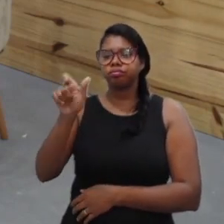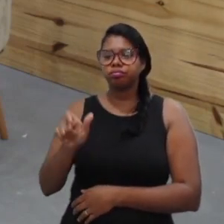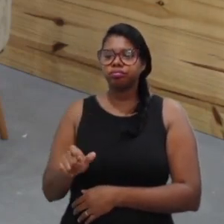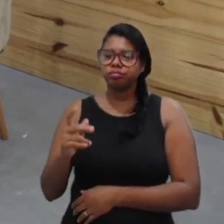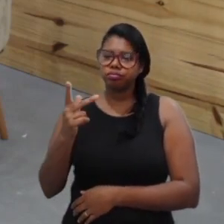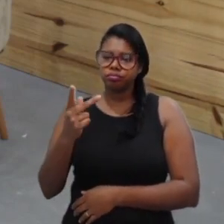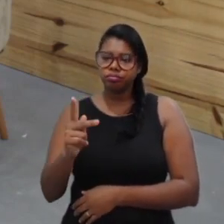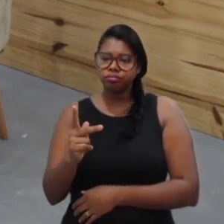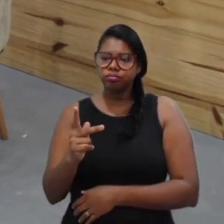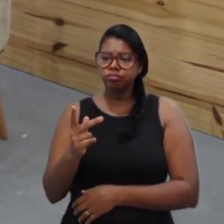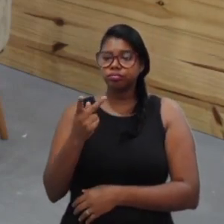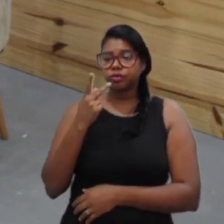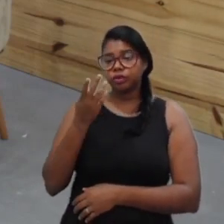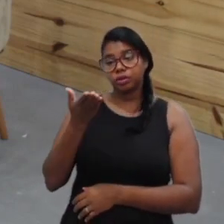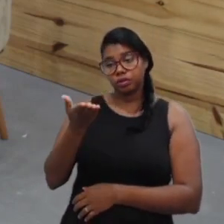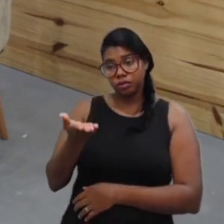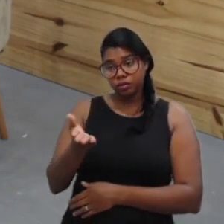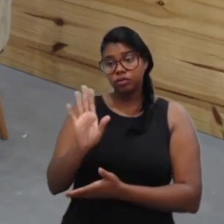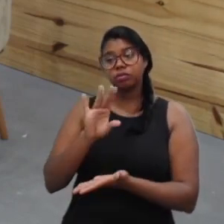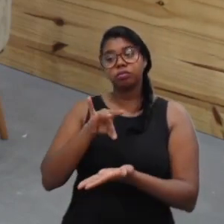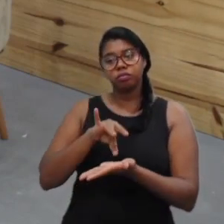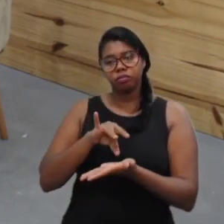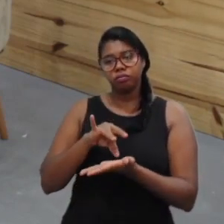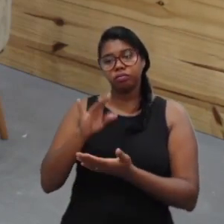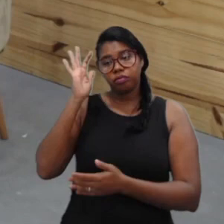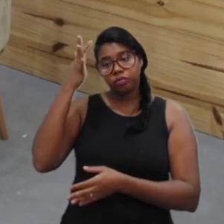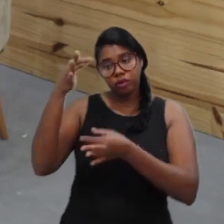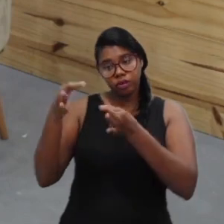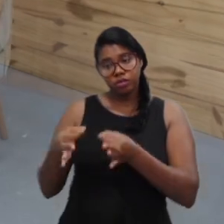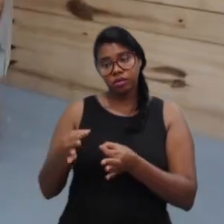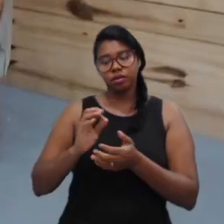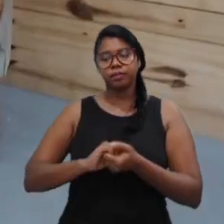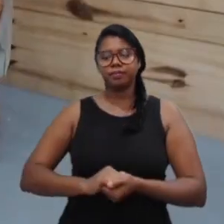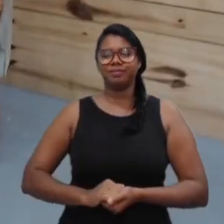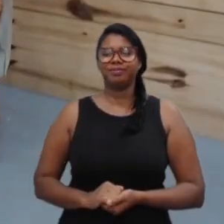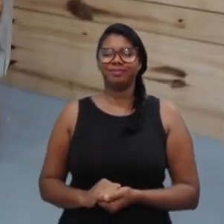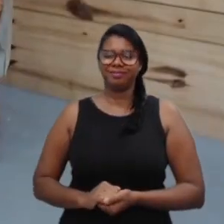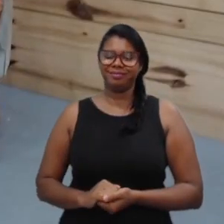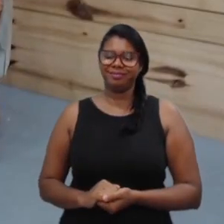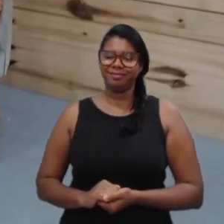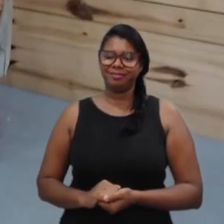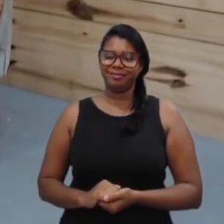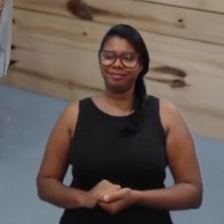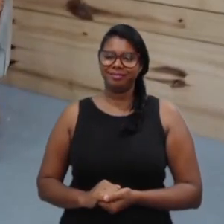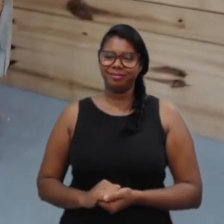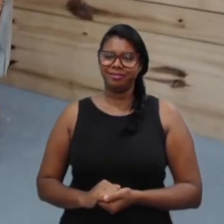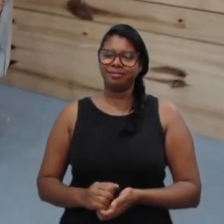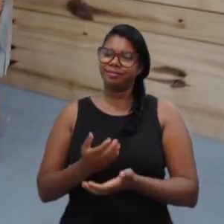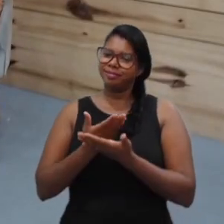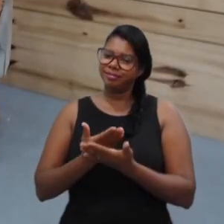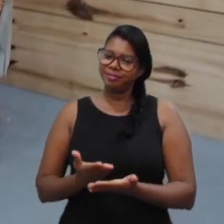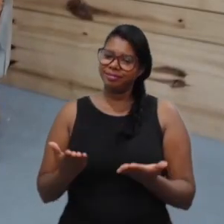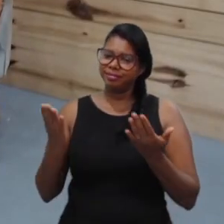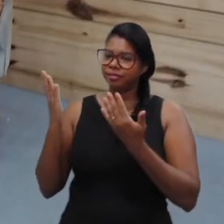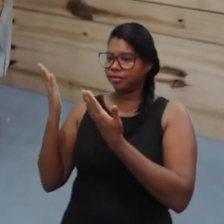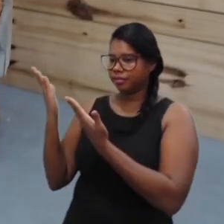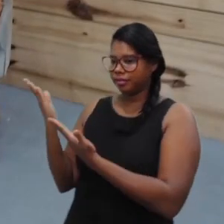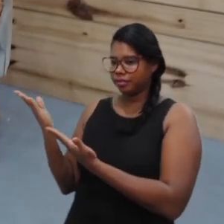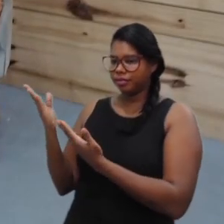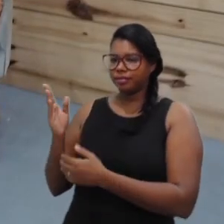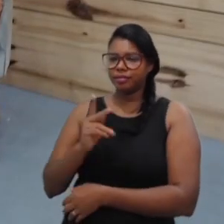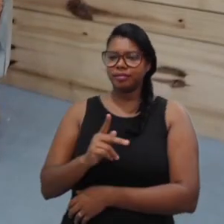cliente é vai dizer se você realmente tomou a decisão correta. Nós estivemos aqui com a professora Sheila.